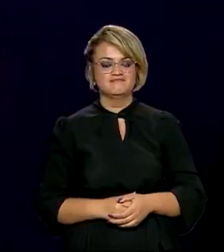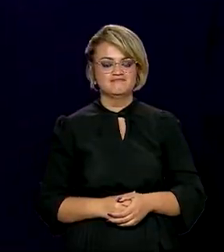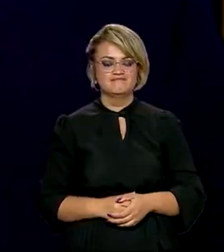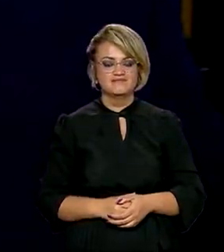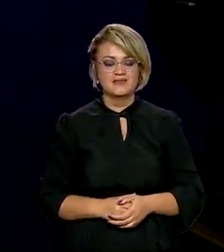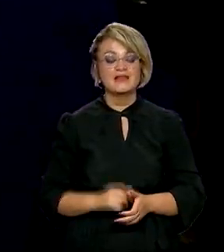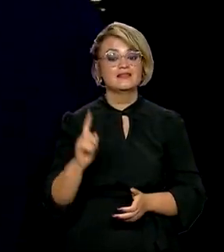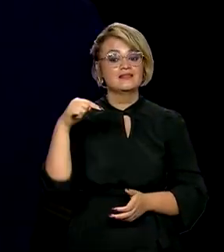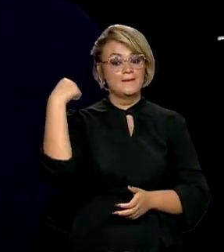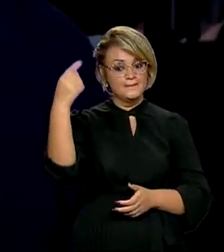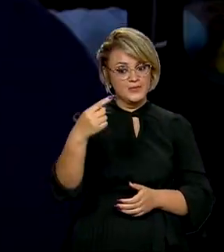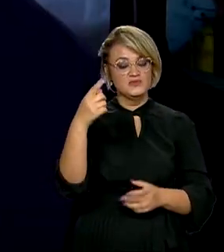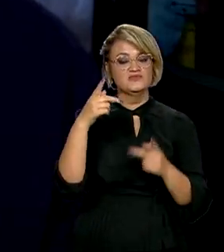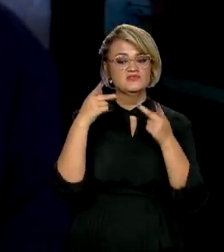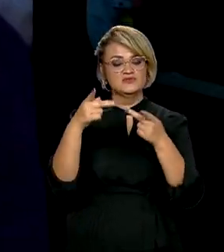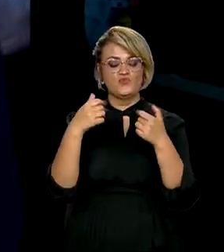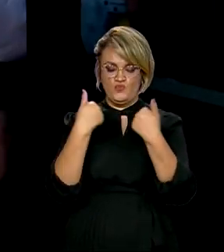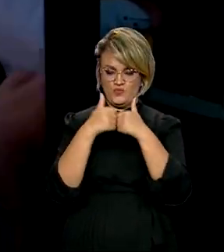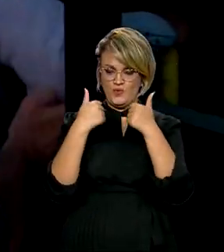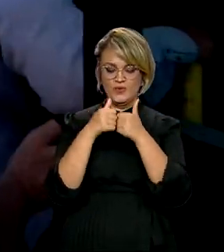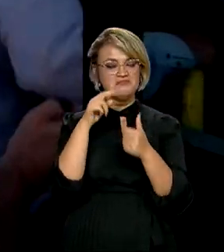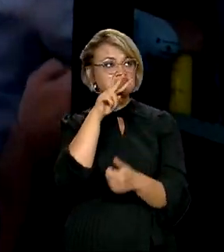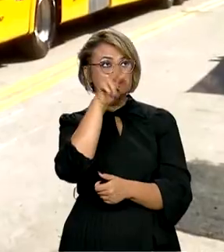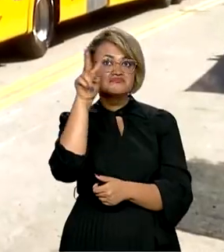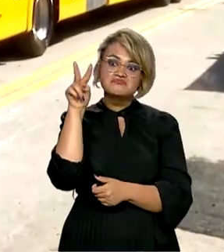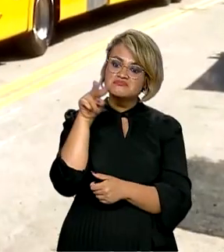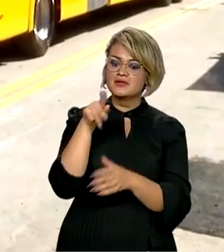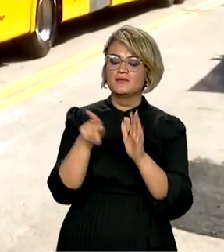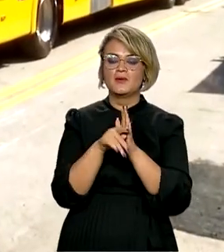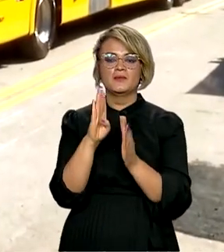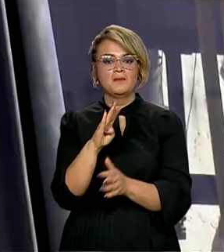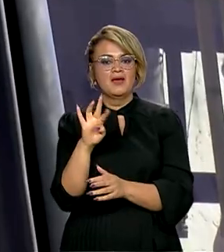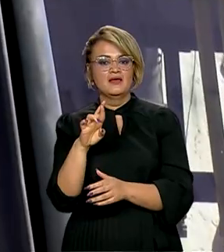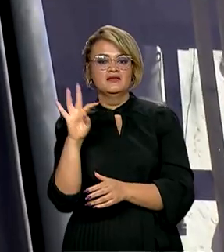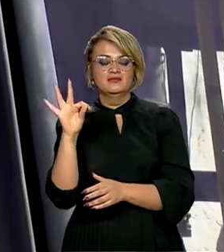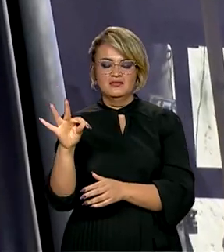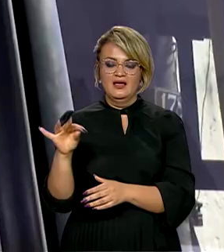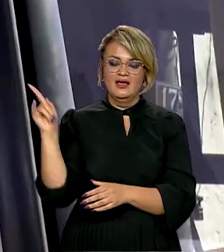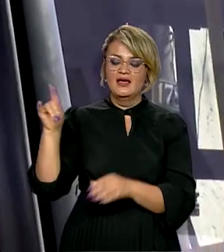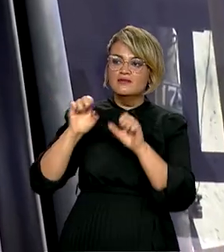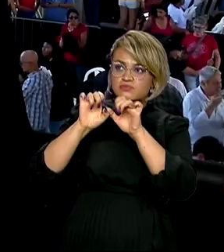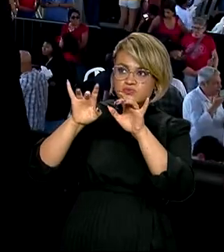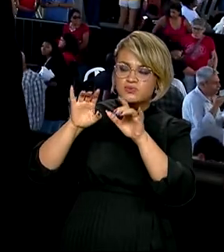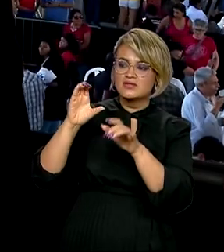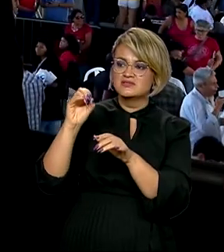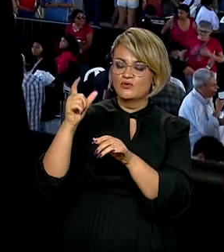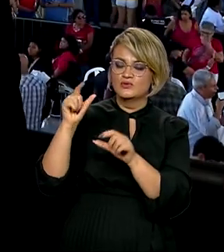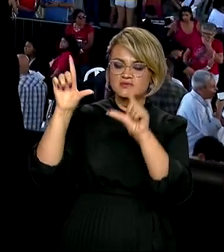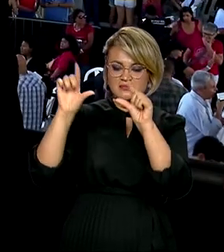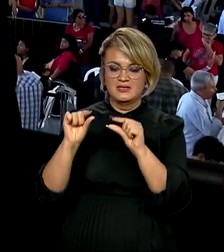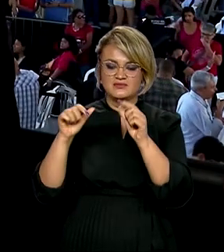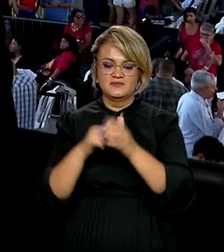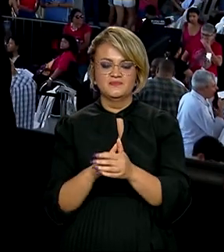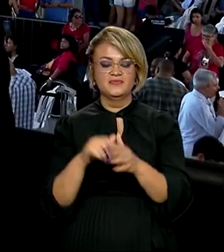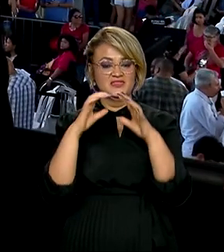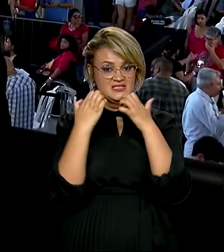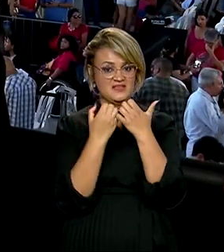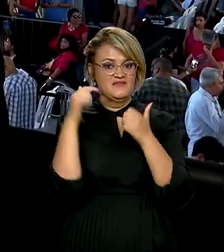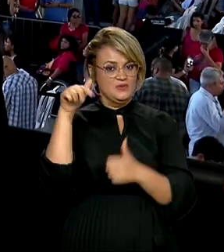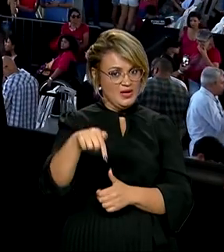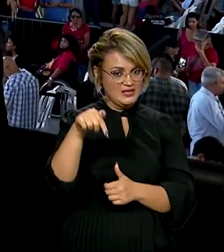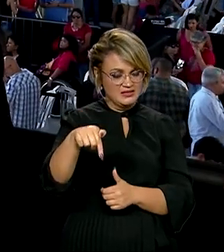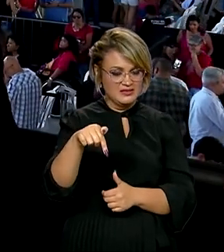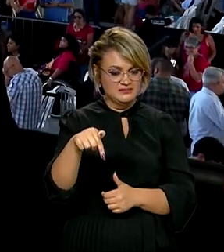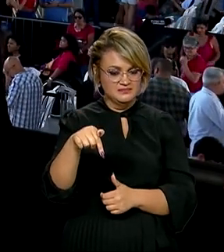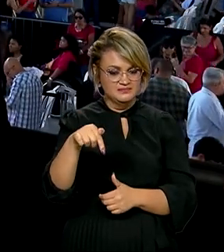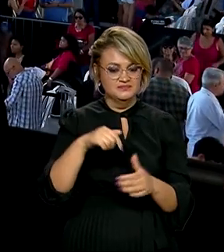Depois, visitou um ônibus da nova frota do BRT, com a emissão de poluentes reduzida. Na cerimônia aqui, no estádio